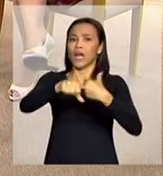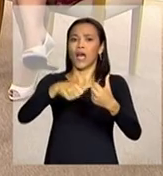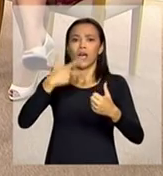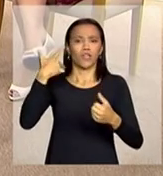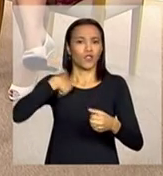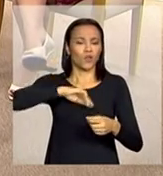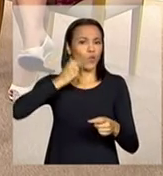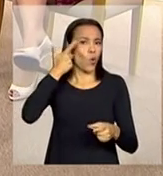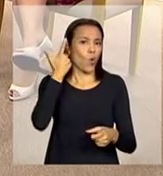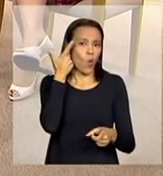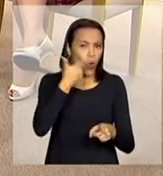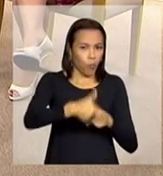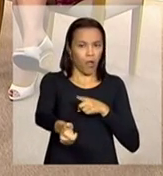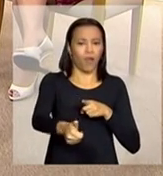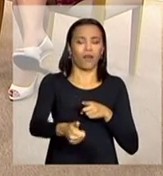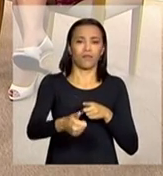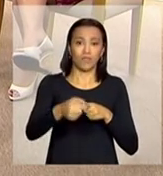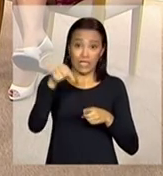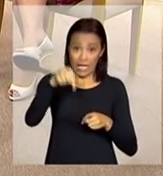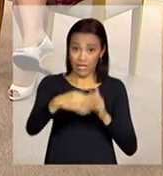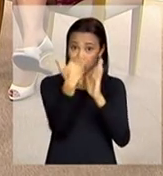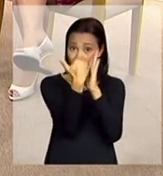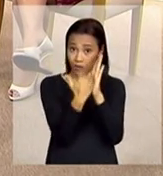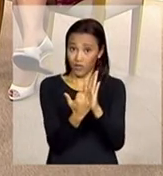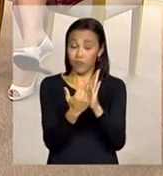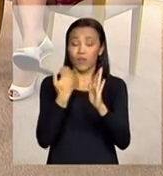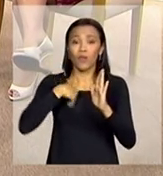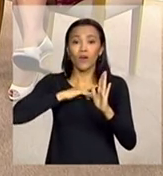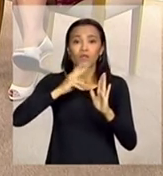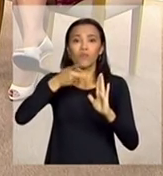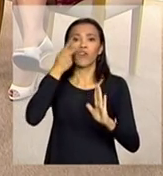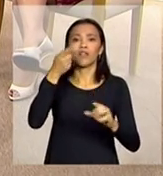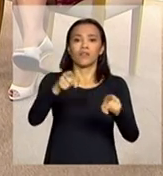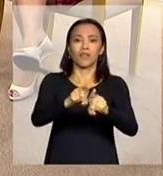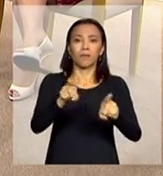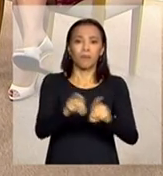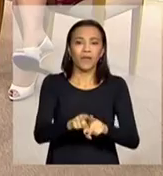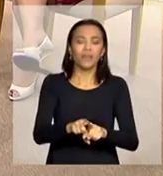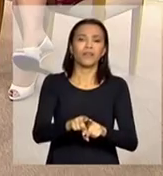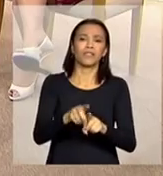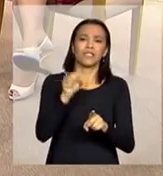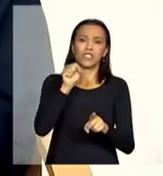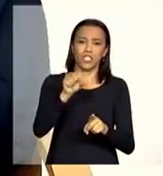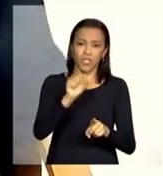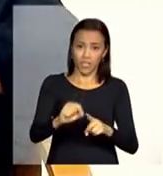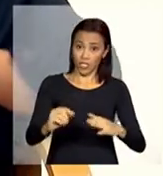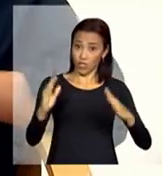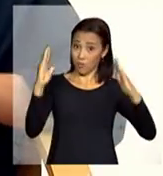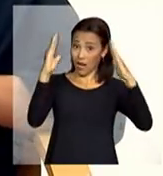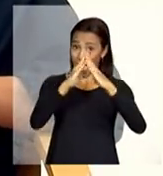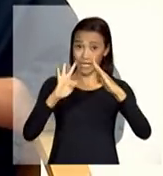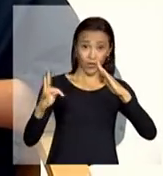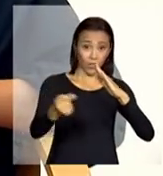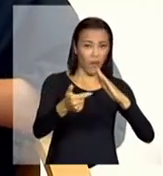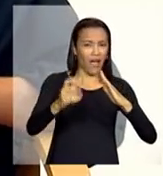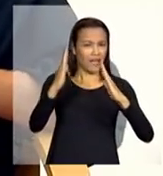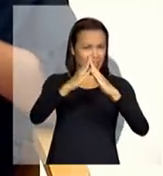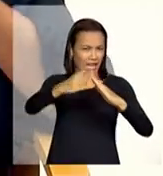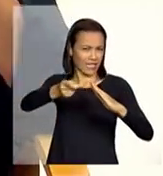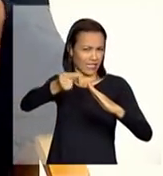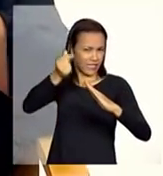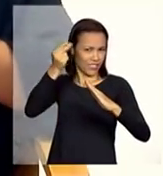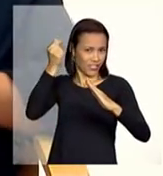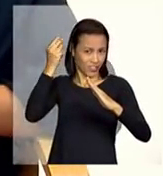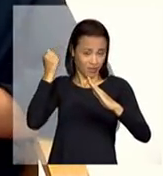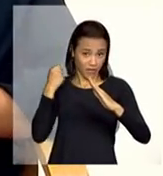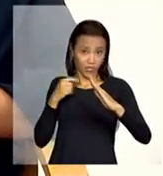através desse programa nós estamos falando também de uma superação de uma instituição total porque antigamente Adriana se